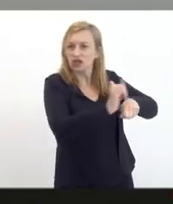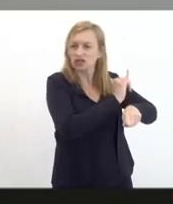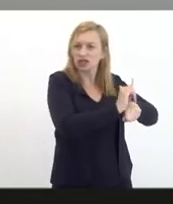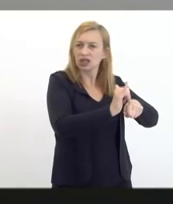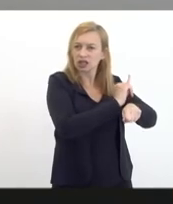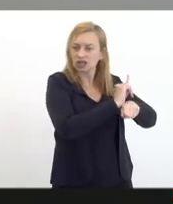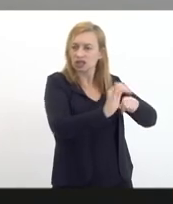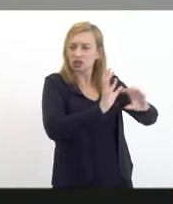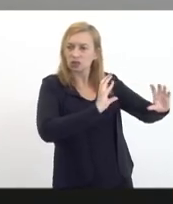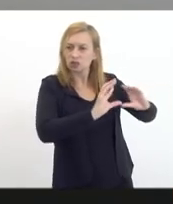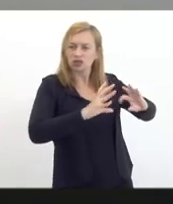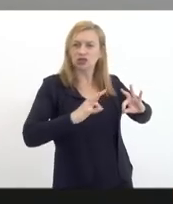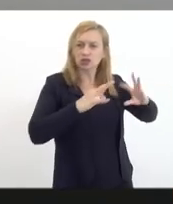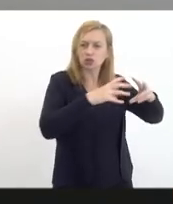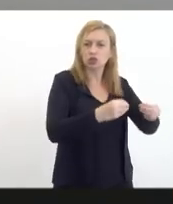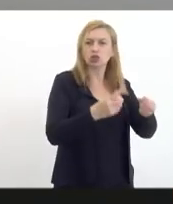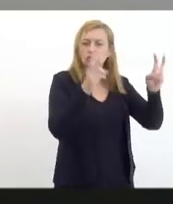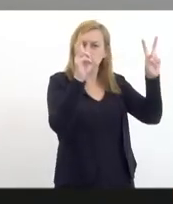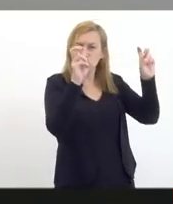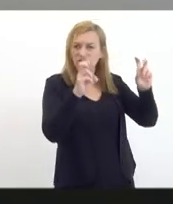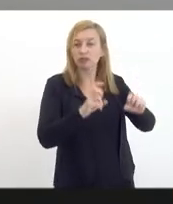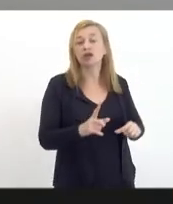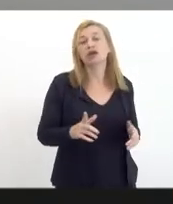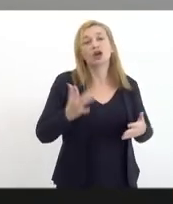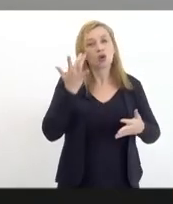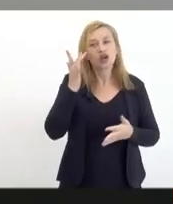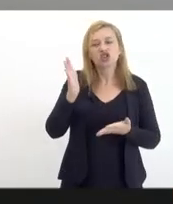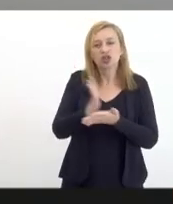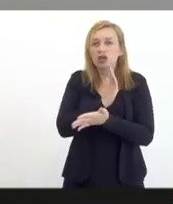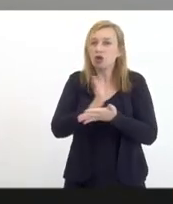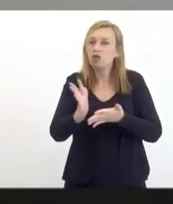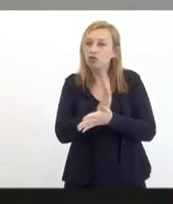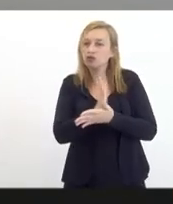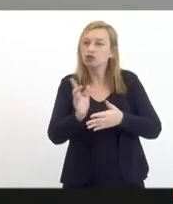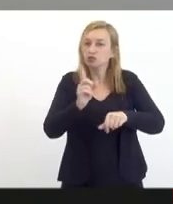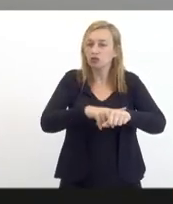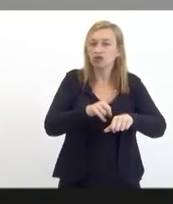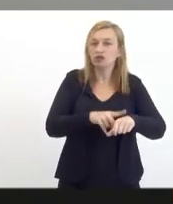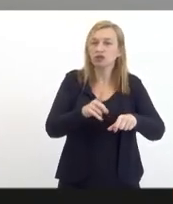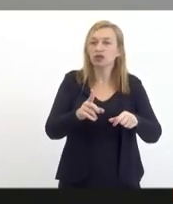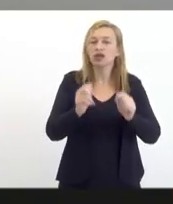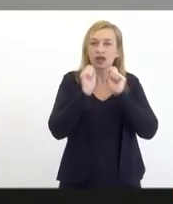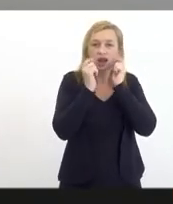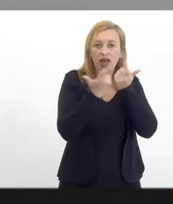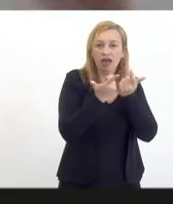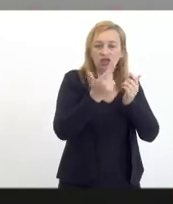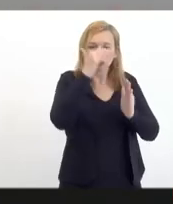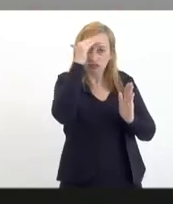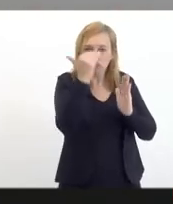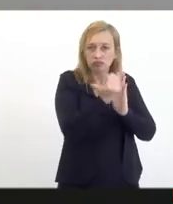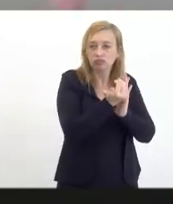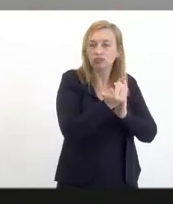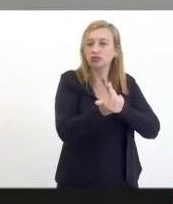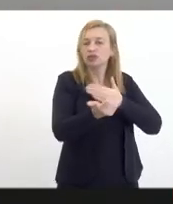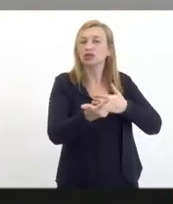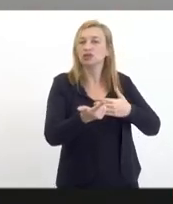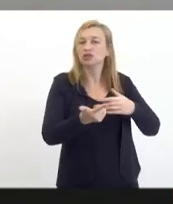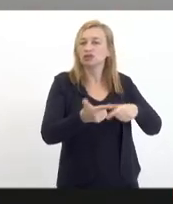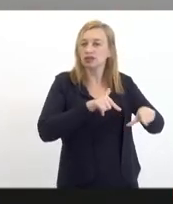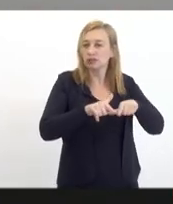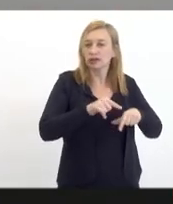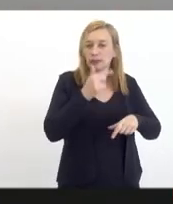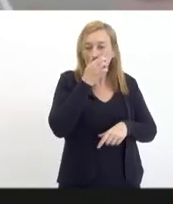interlocução sobre esse tema eu acho que tem alguns fatores que vem contribuindo para que a LERJ cumpra esse papel entre eles não vou aqui